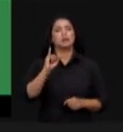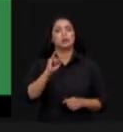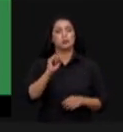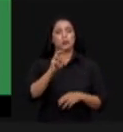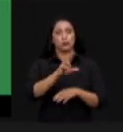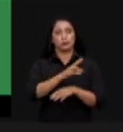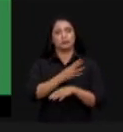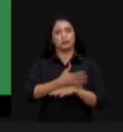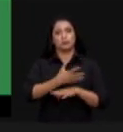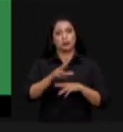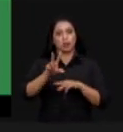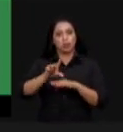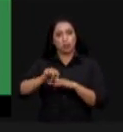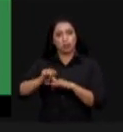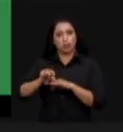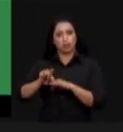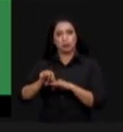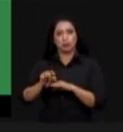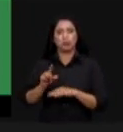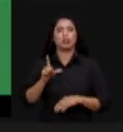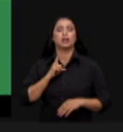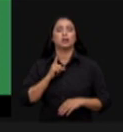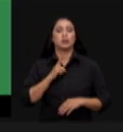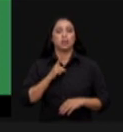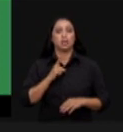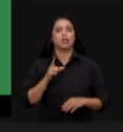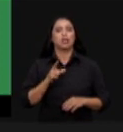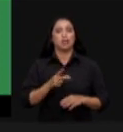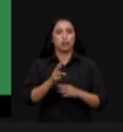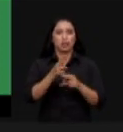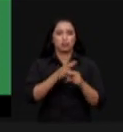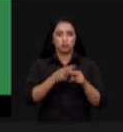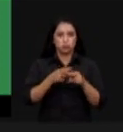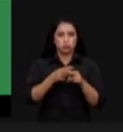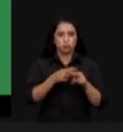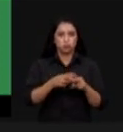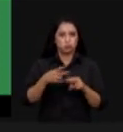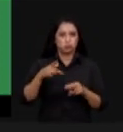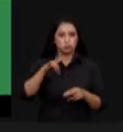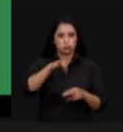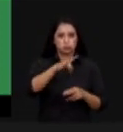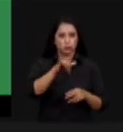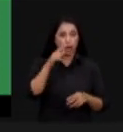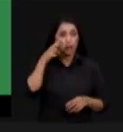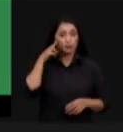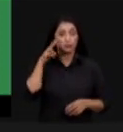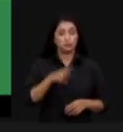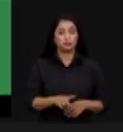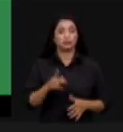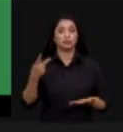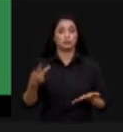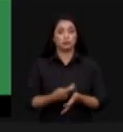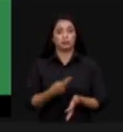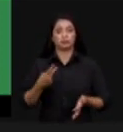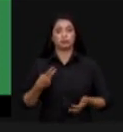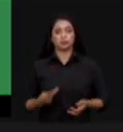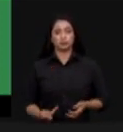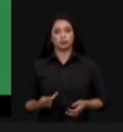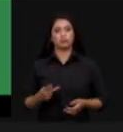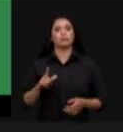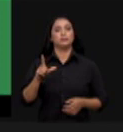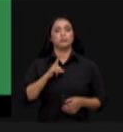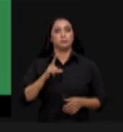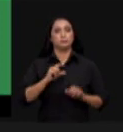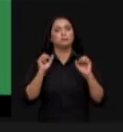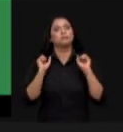Meio Ambiente através do sistema de cadeia de custódia então assim nós estamos falando de algo que vai ter origem que